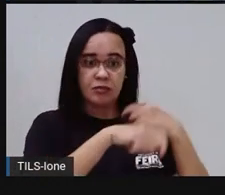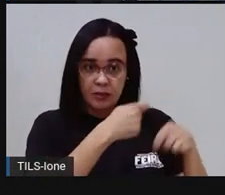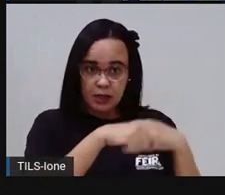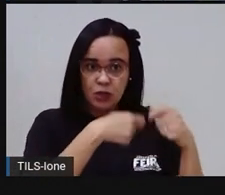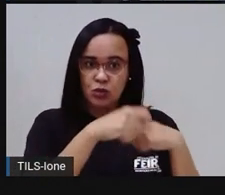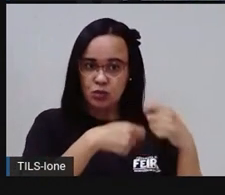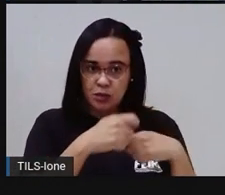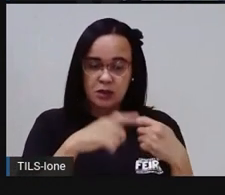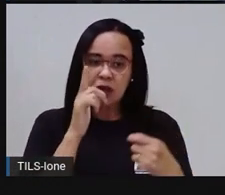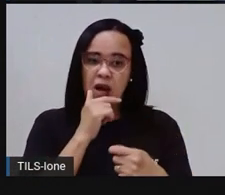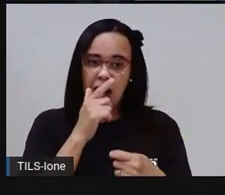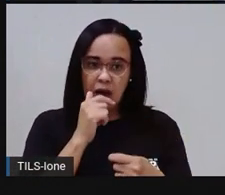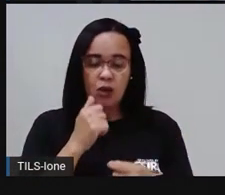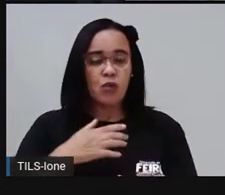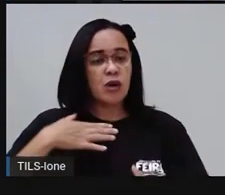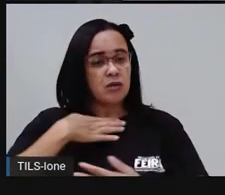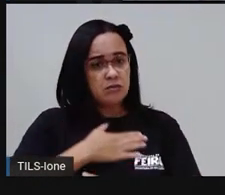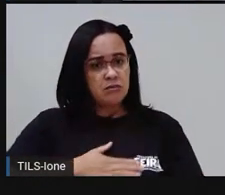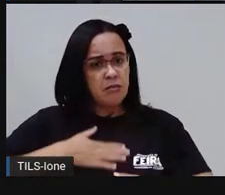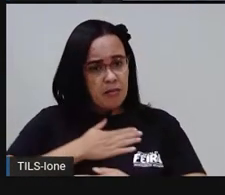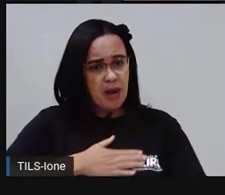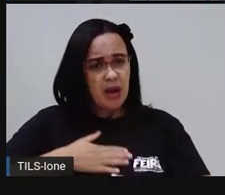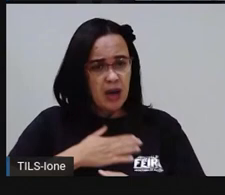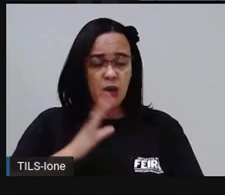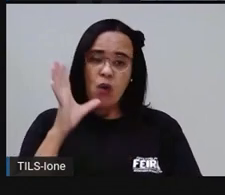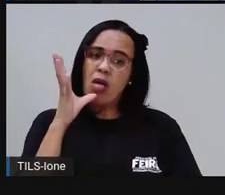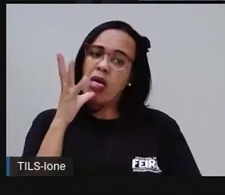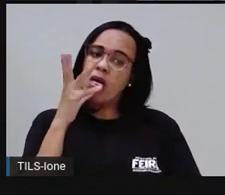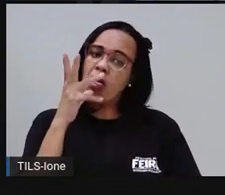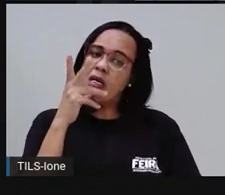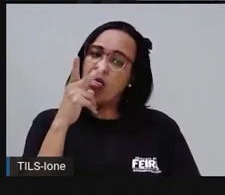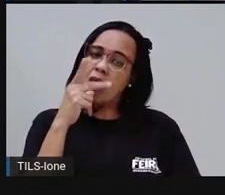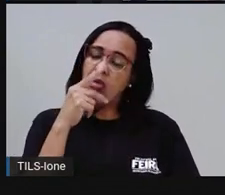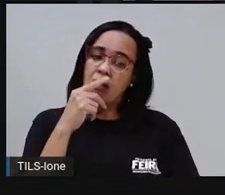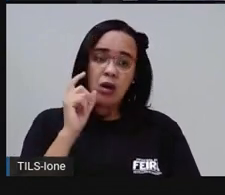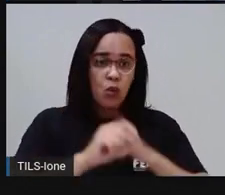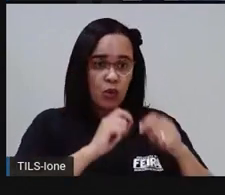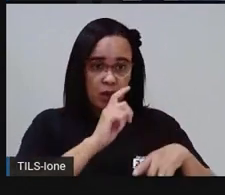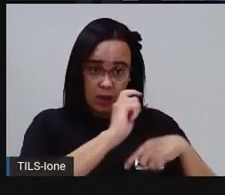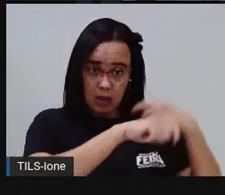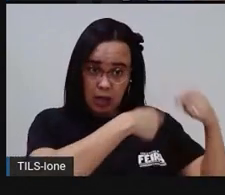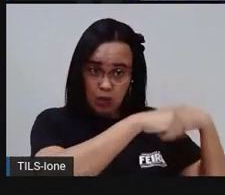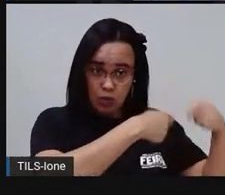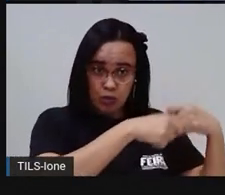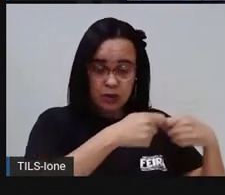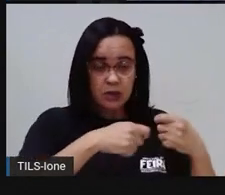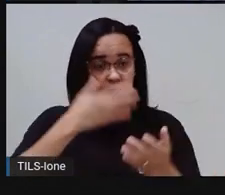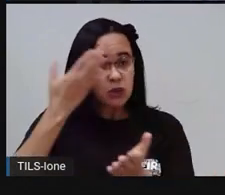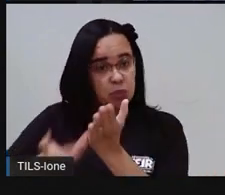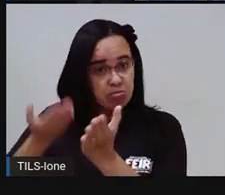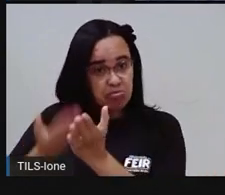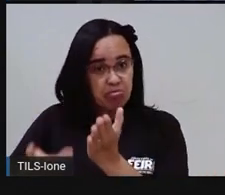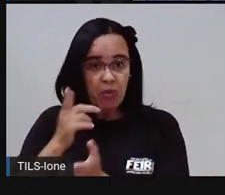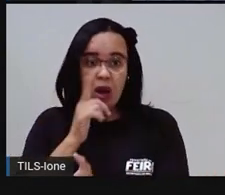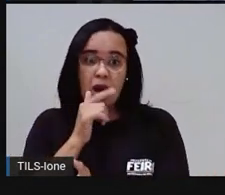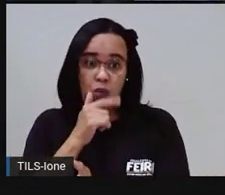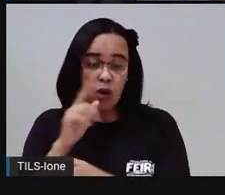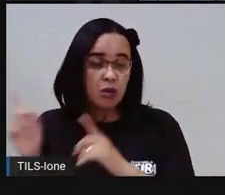Quando nós tomamos banhos demorados, nós economizamos ou desperdiçamos?